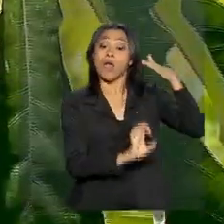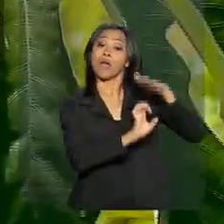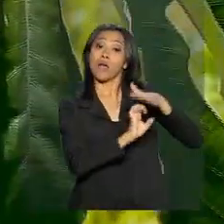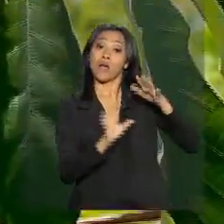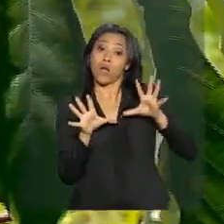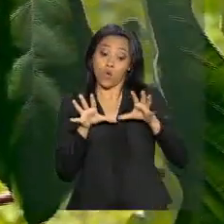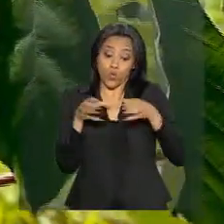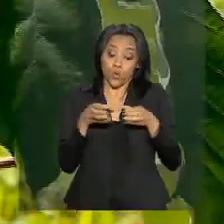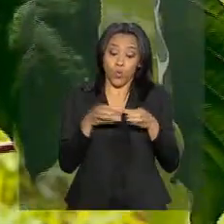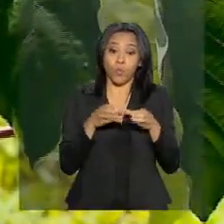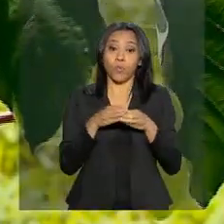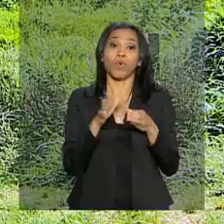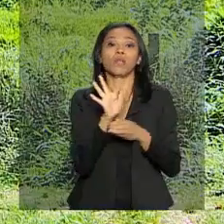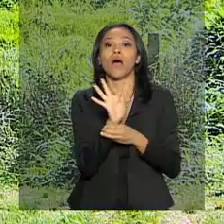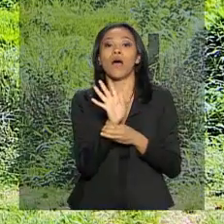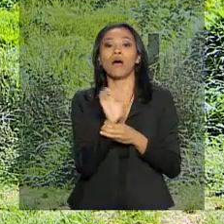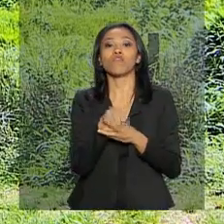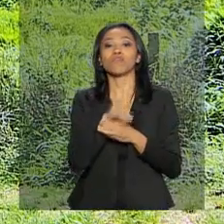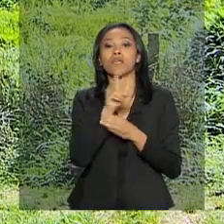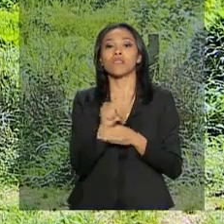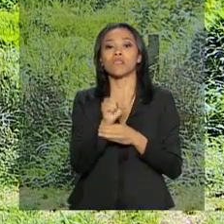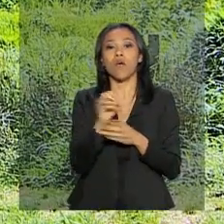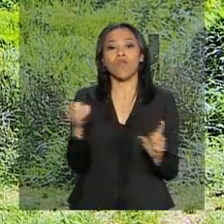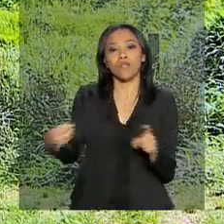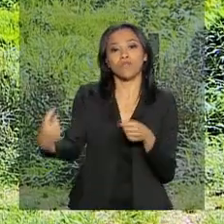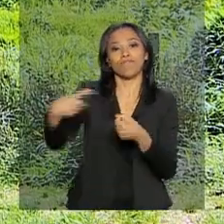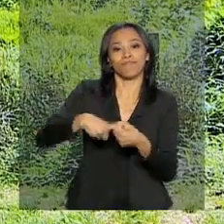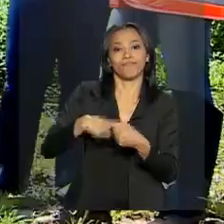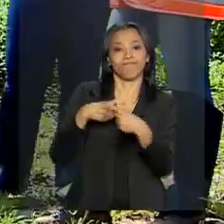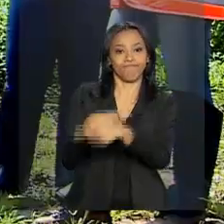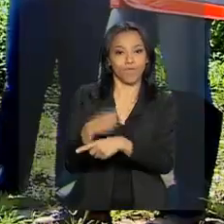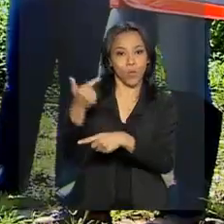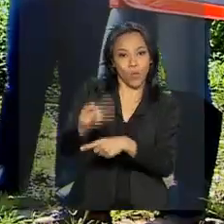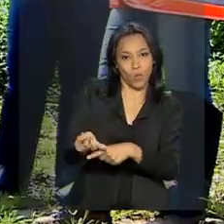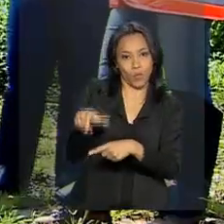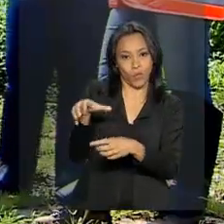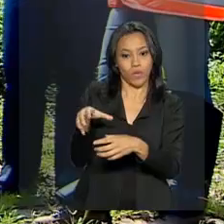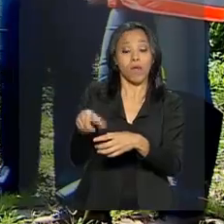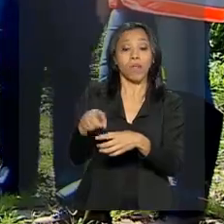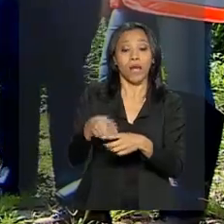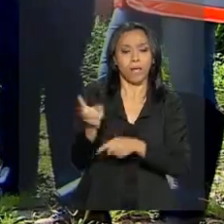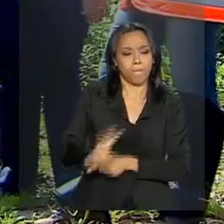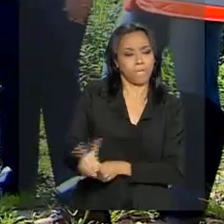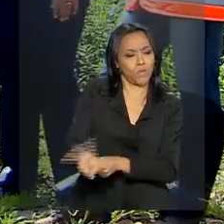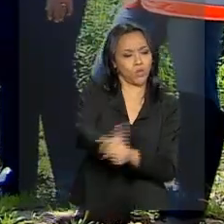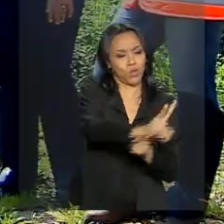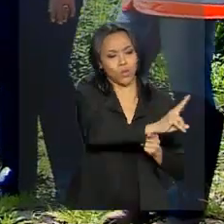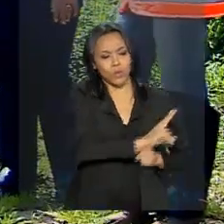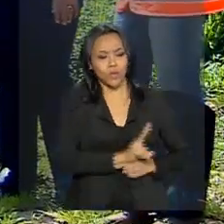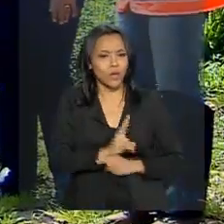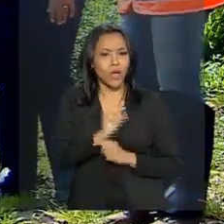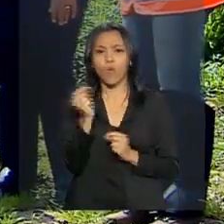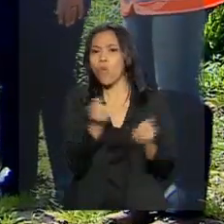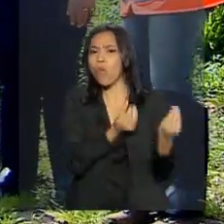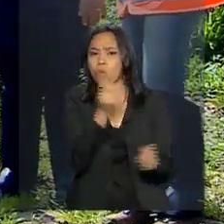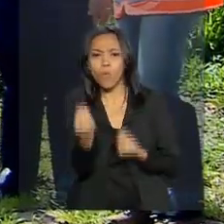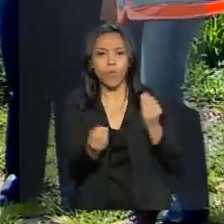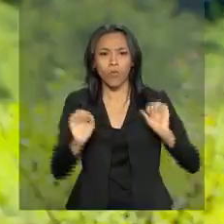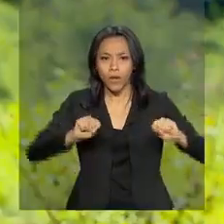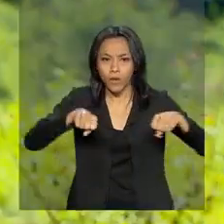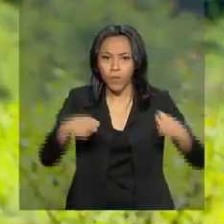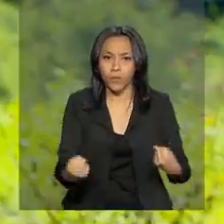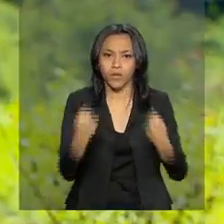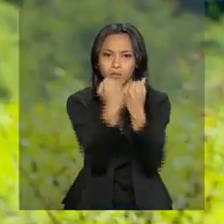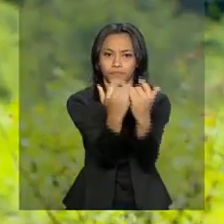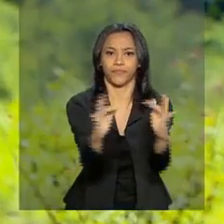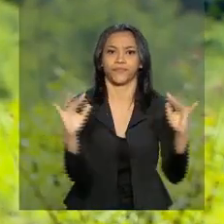Universidade Federal de Viçosa, que orienta a parte técnica do plantio, além de monitorar os resultados da recuperação vegetal.